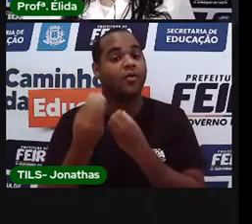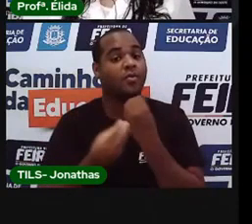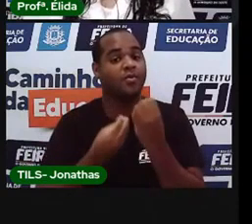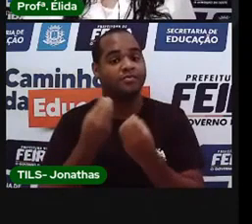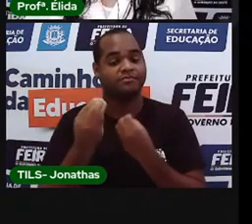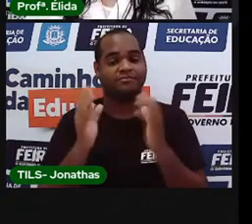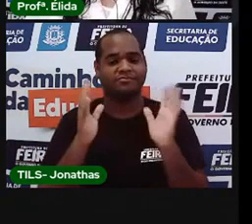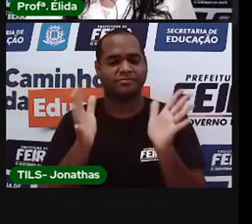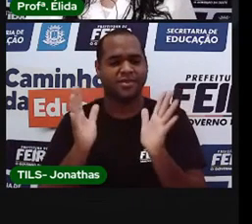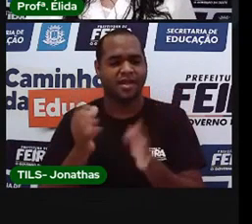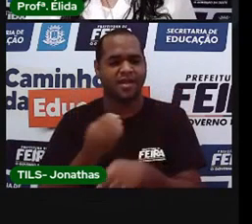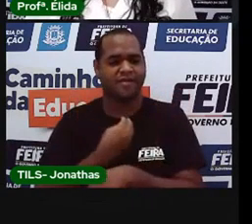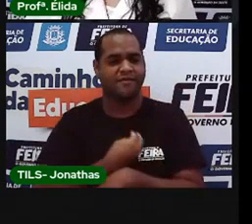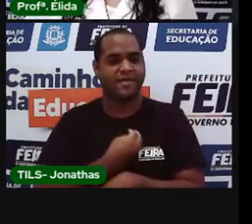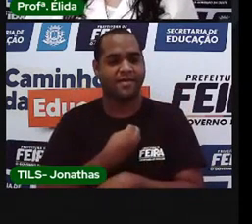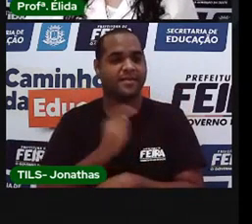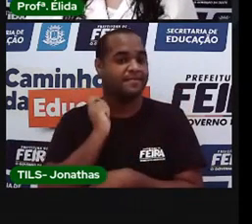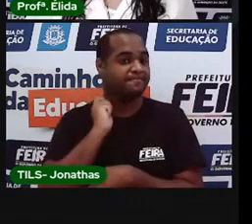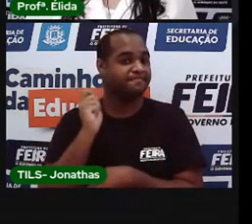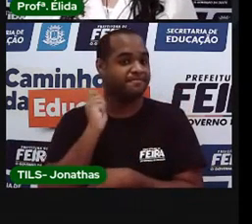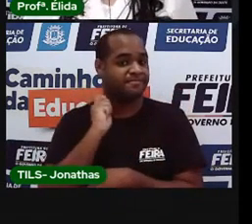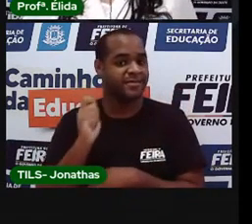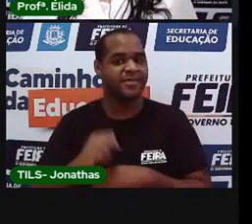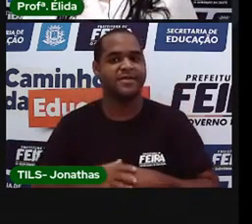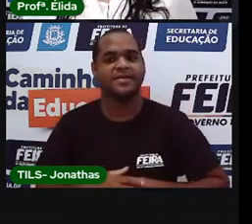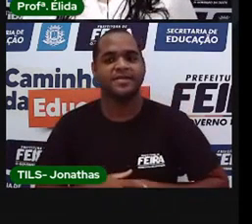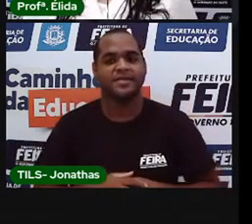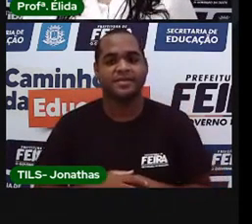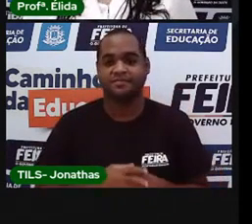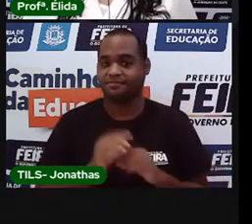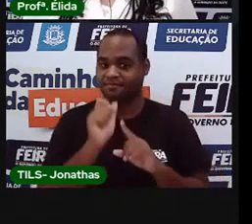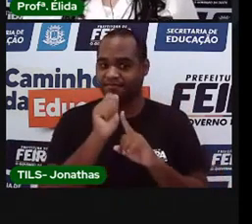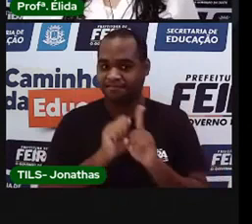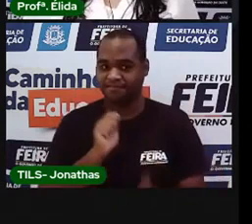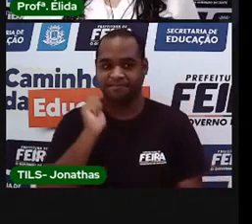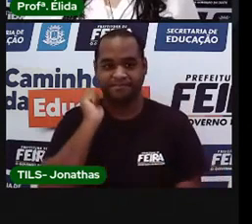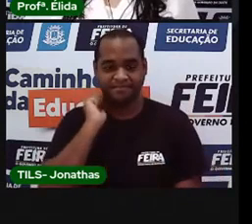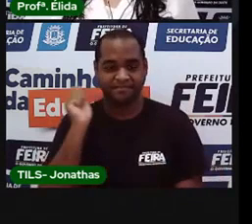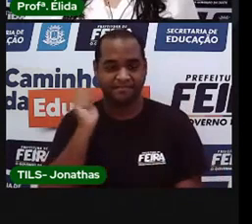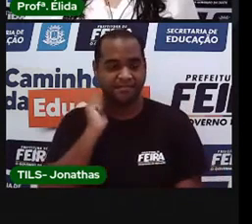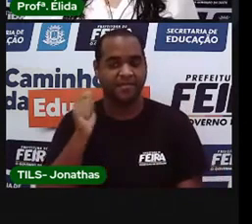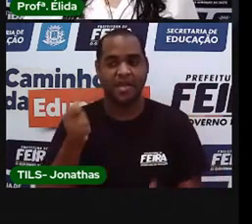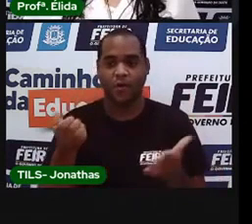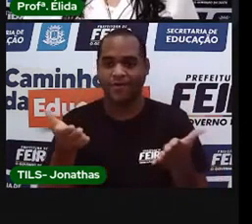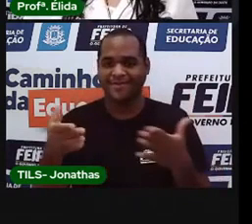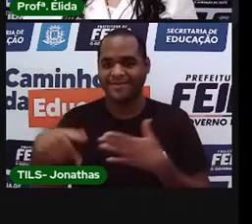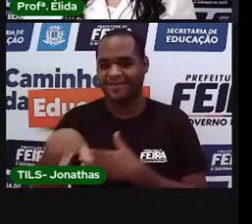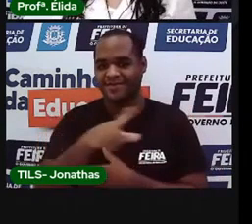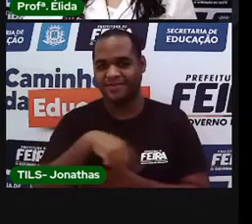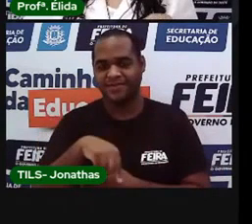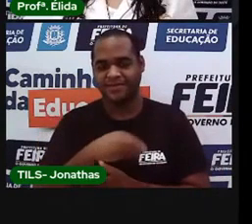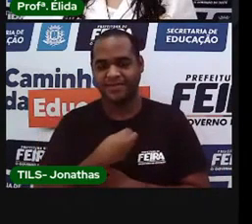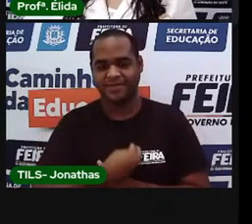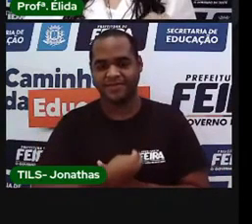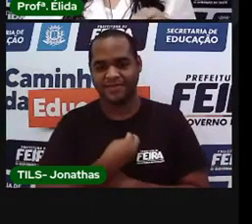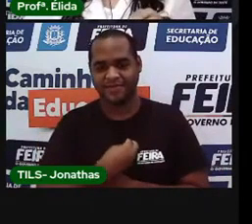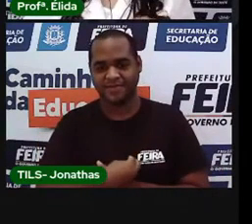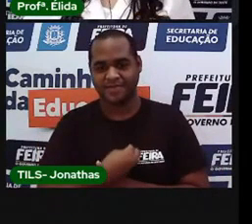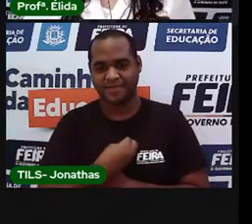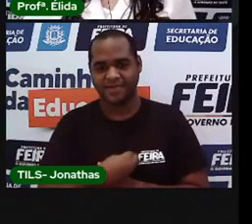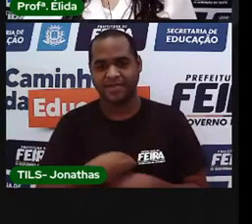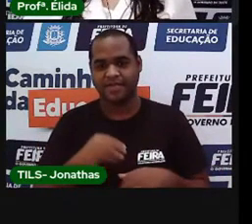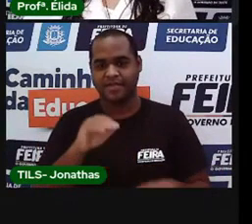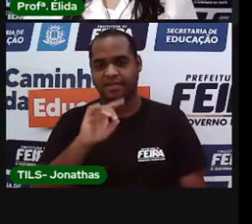vivemos em abril. Olha só, no mês de abril nós estamos, né? Hoje é o dia